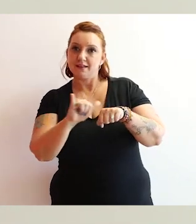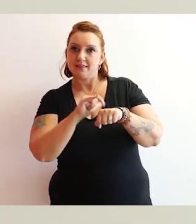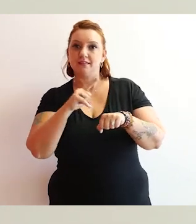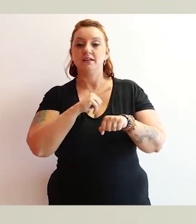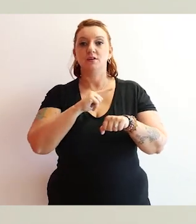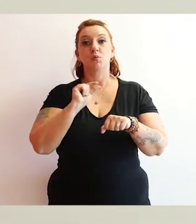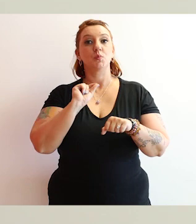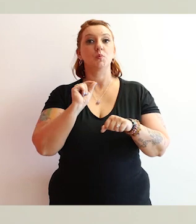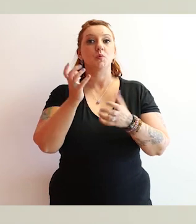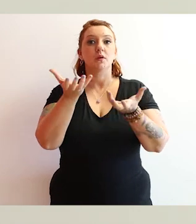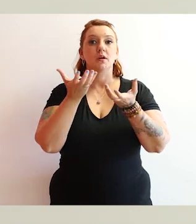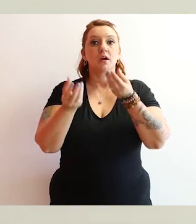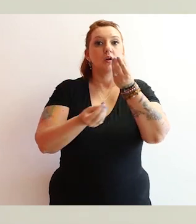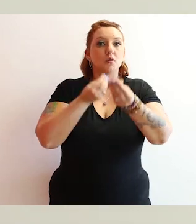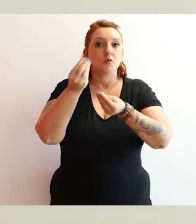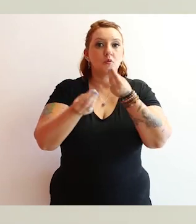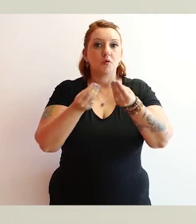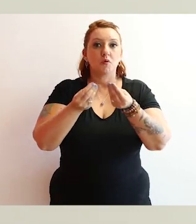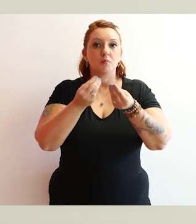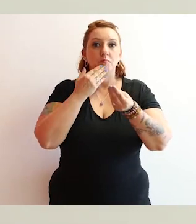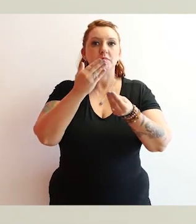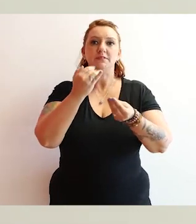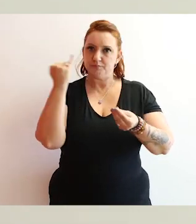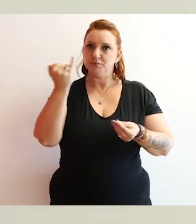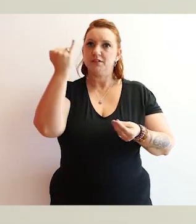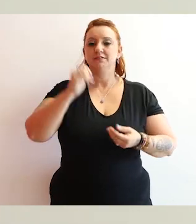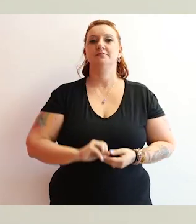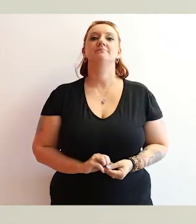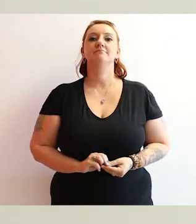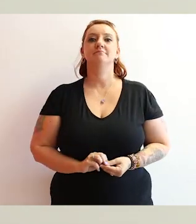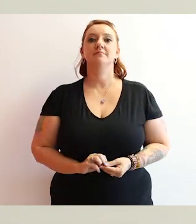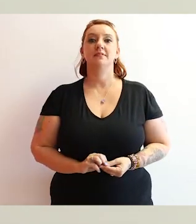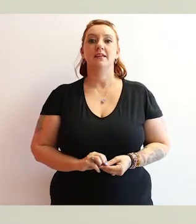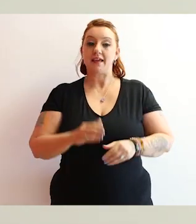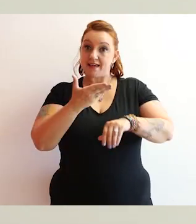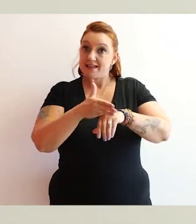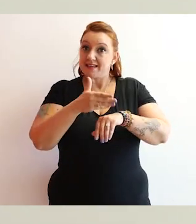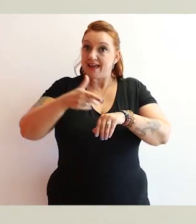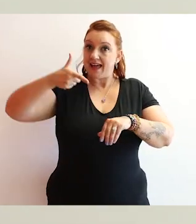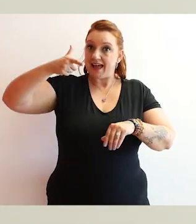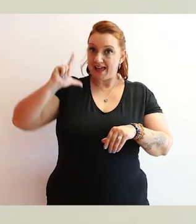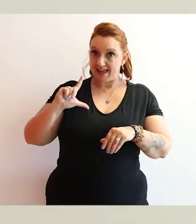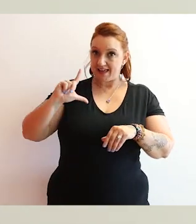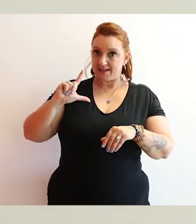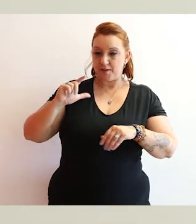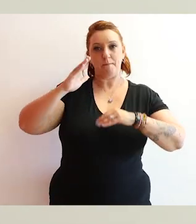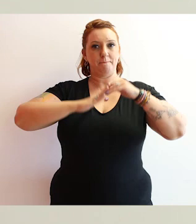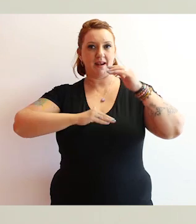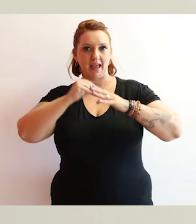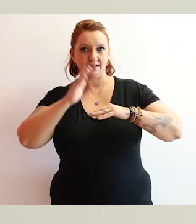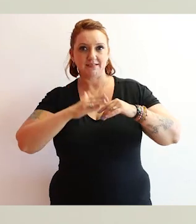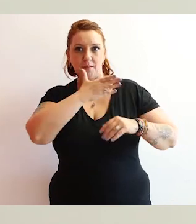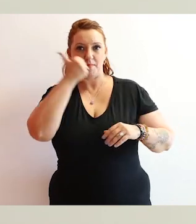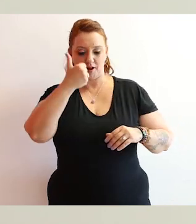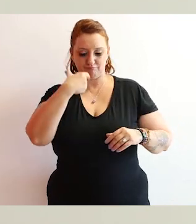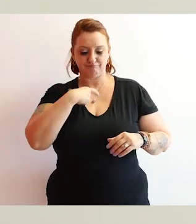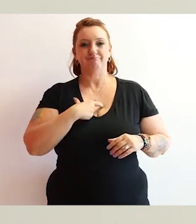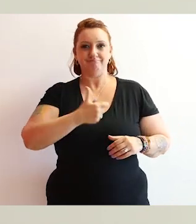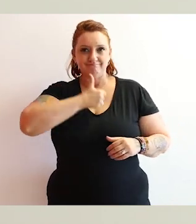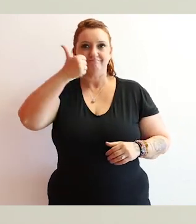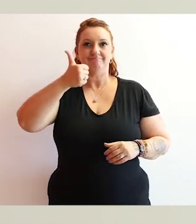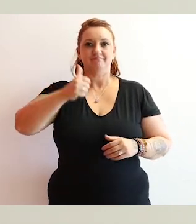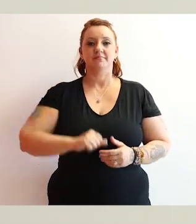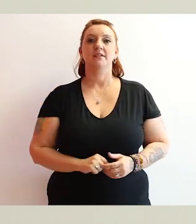isso é muito importante. É muito importante ensalhar. Quanto mais a gente pratica, melhor a gente fica. É muito importante que o que eu falo tenha